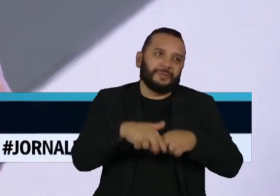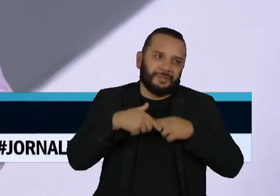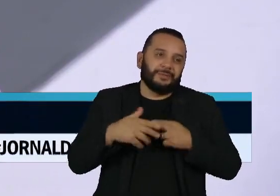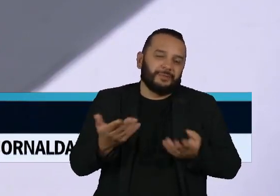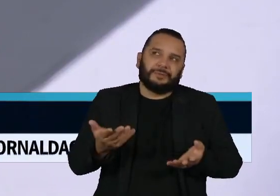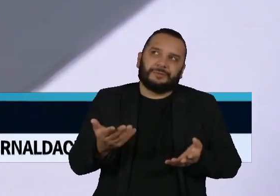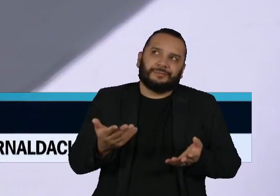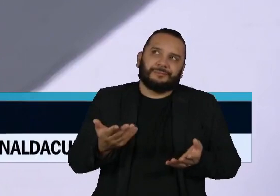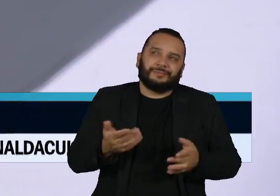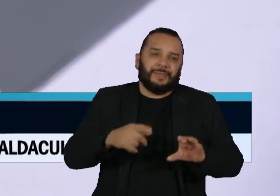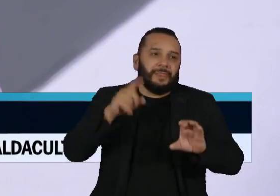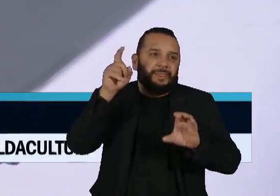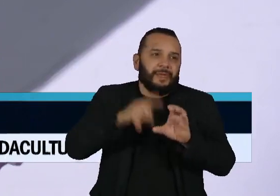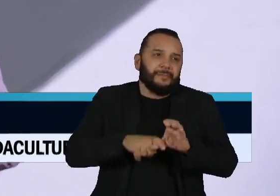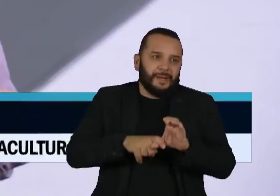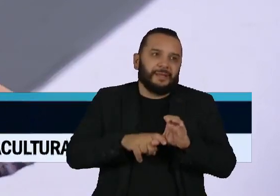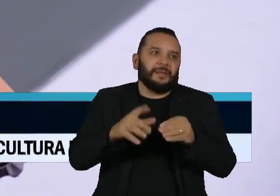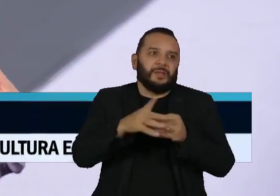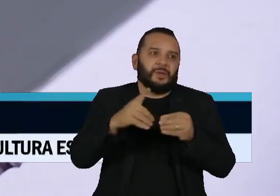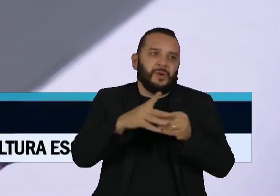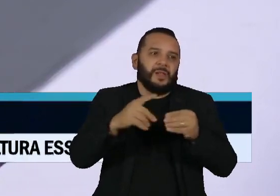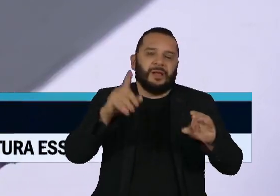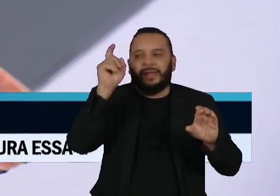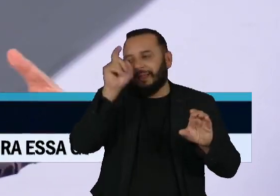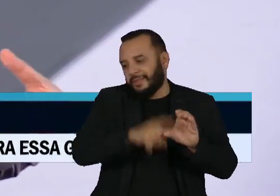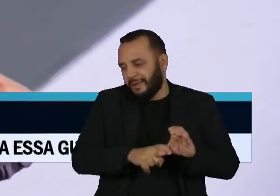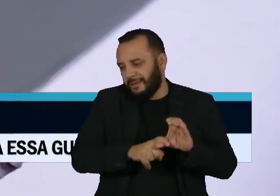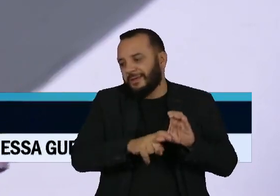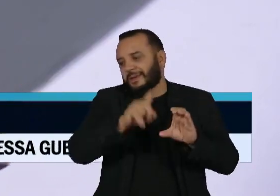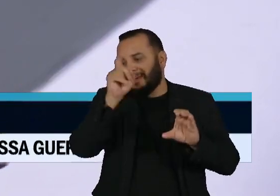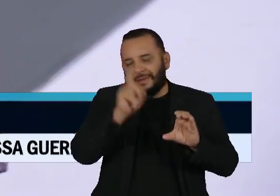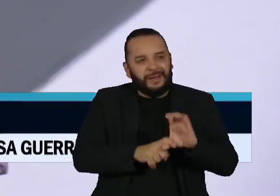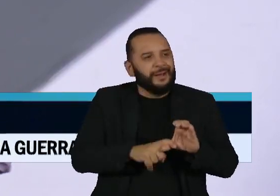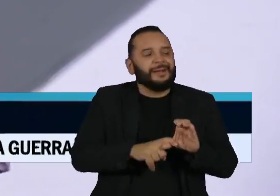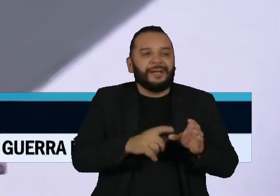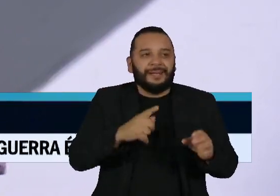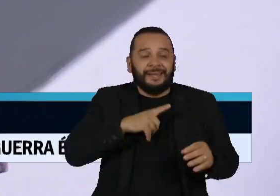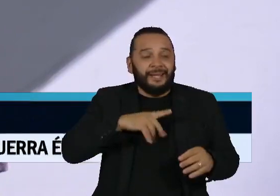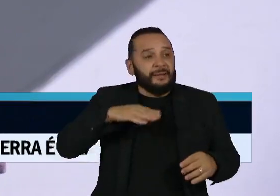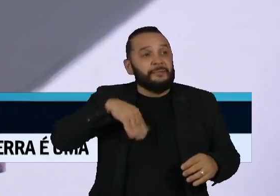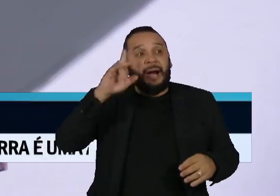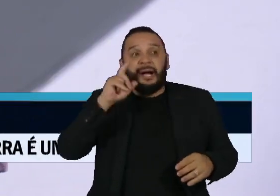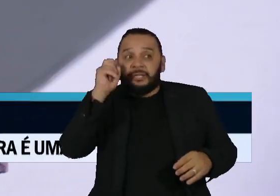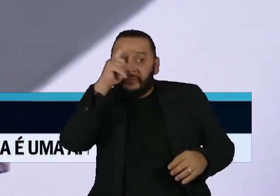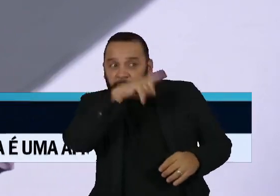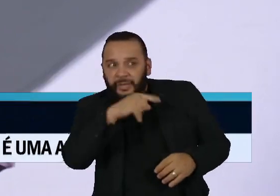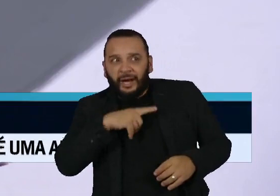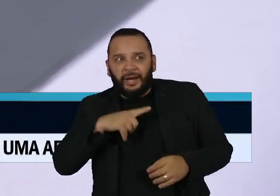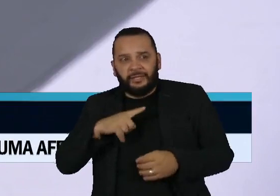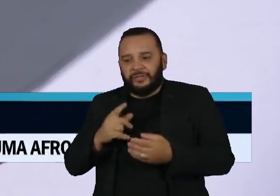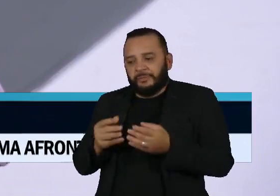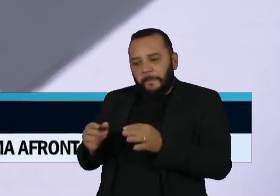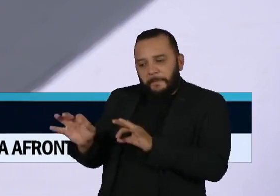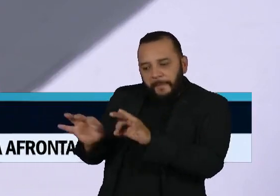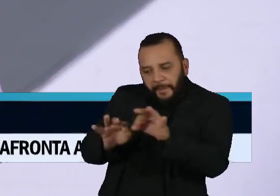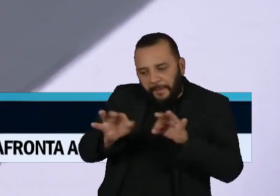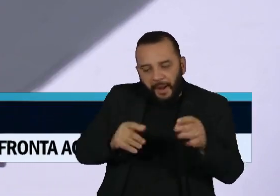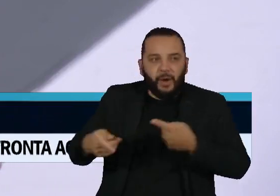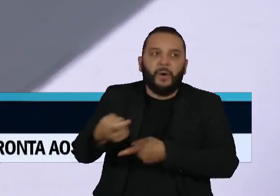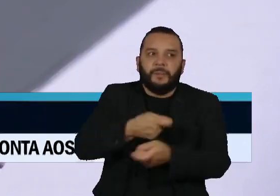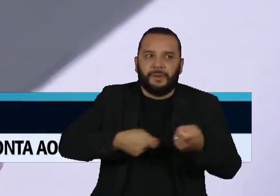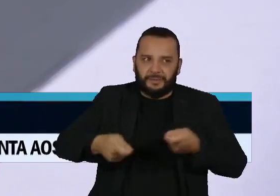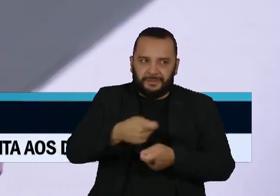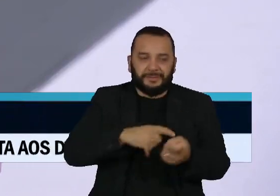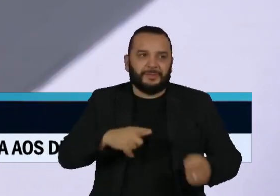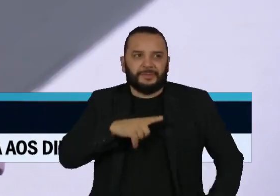dólar, você fica também dependendo e tendo mais dificuldades na gestão de comércio. Então, muitos